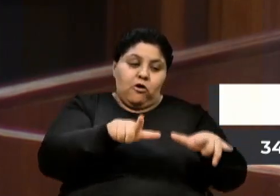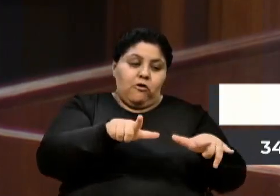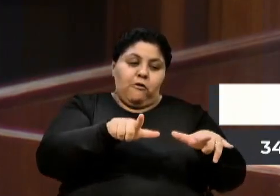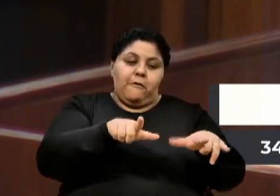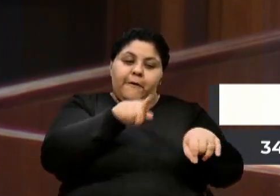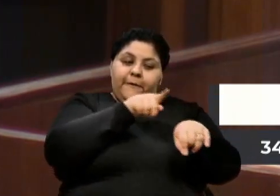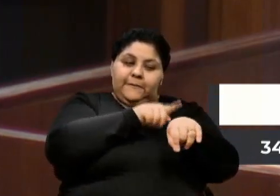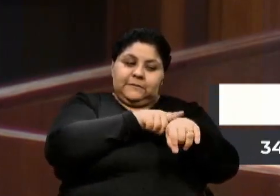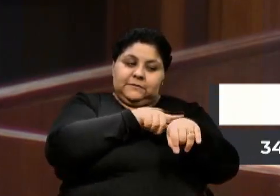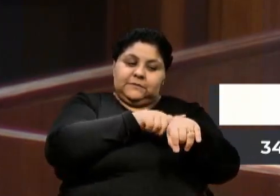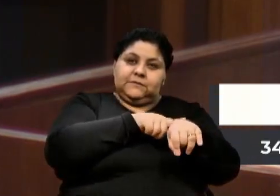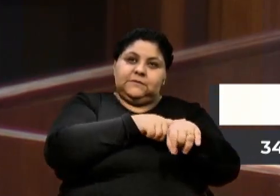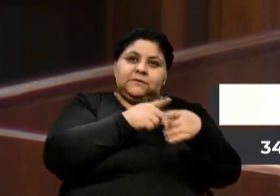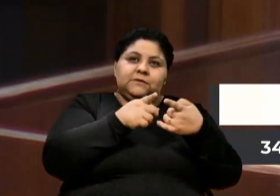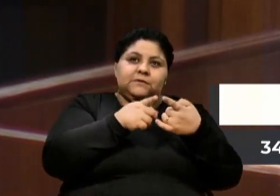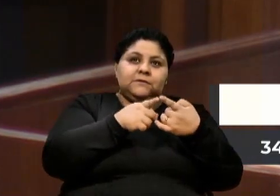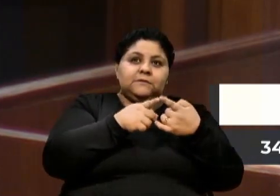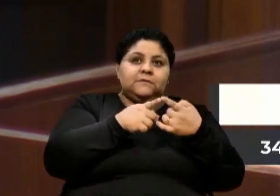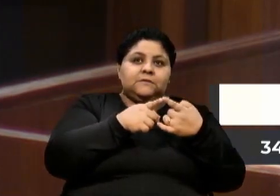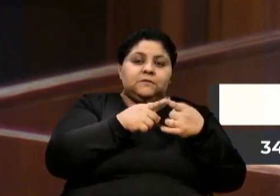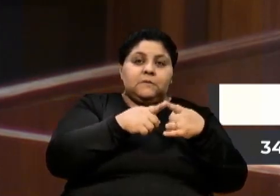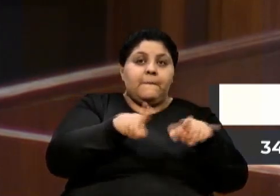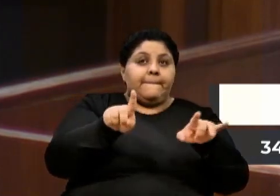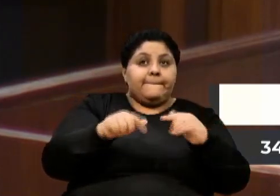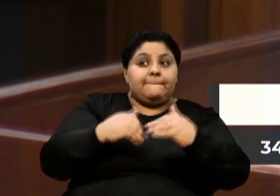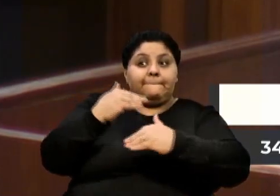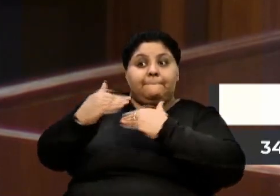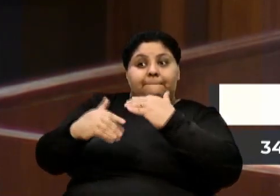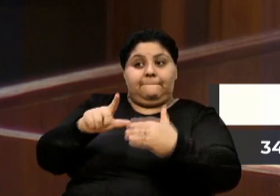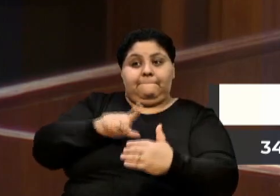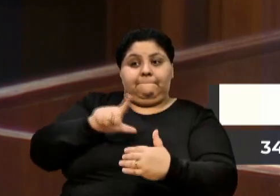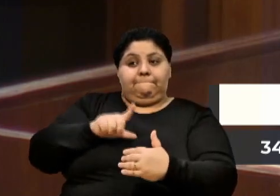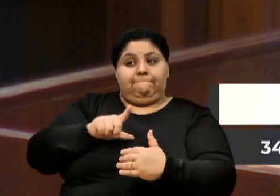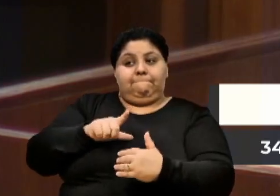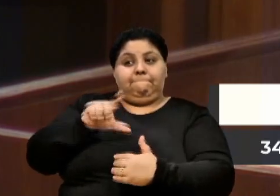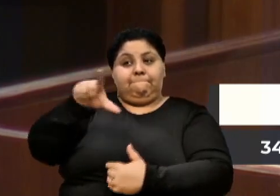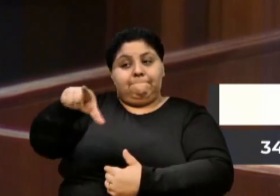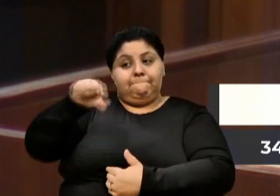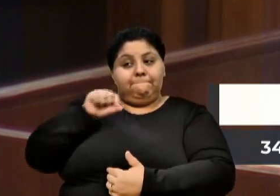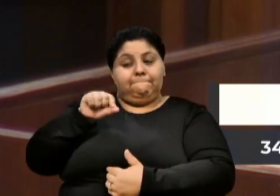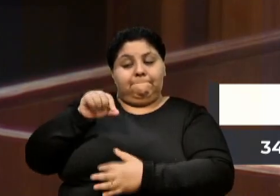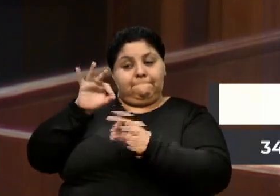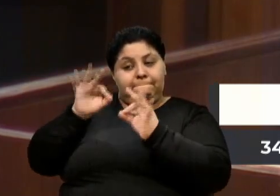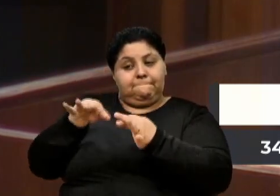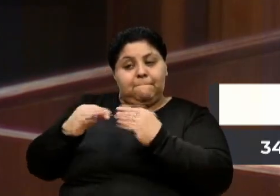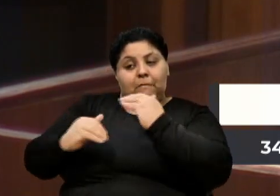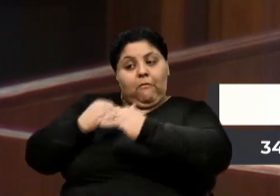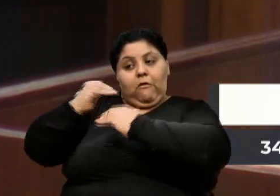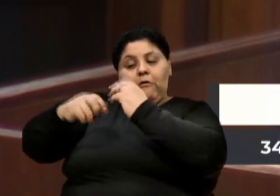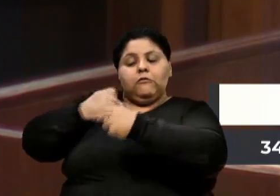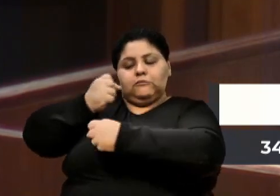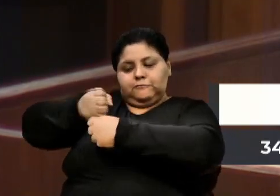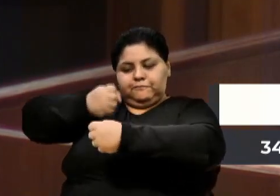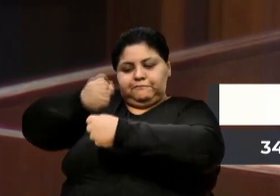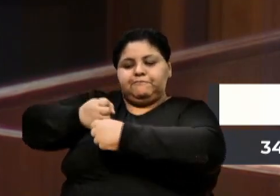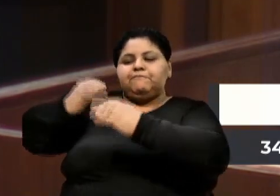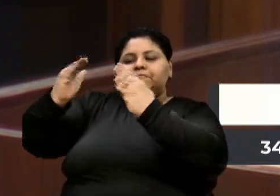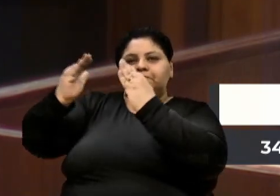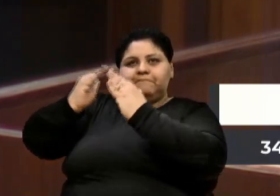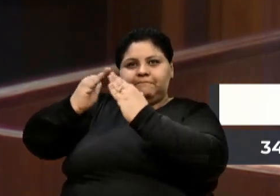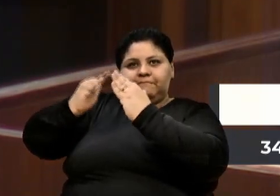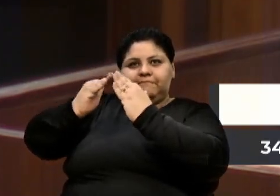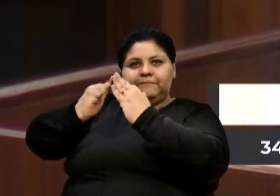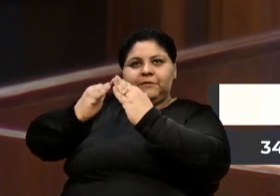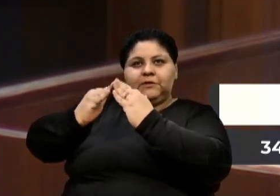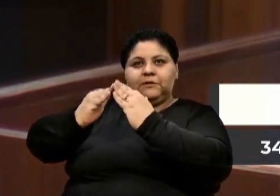pedimos que, enquanto não se ache alternativa de construção de casa, como pelo Minha Casa Minha Vida, se